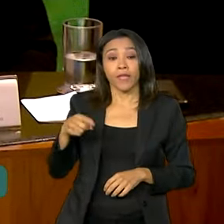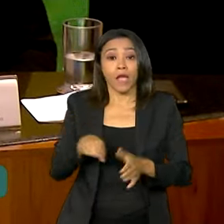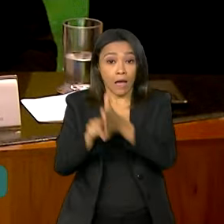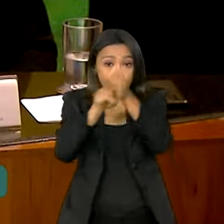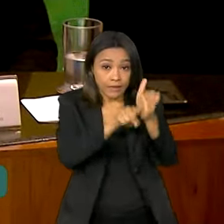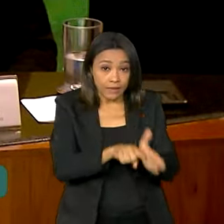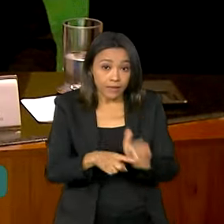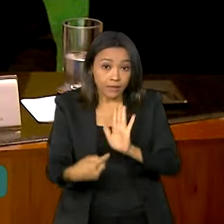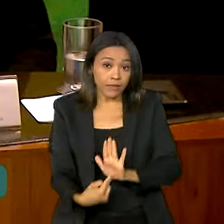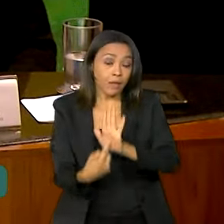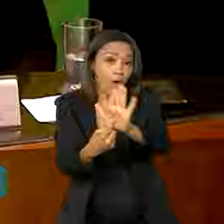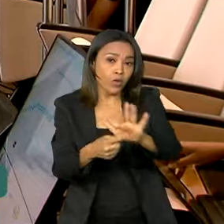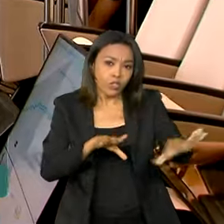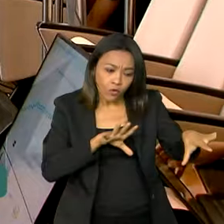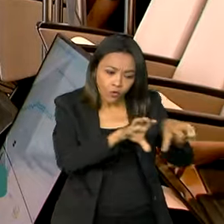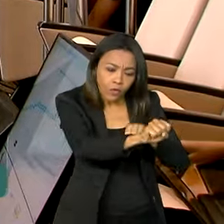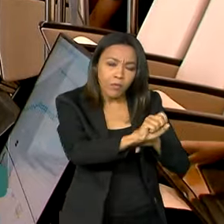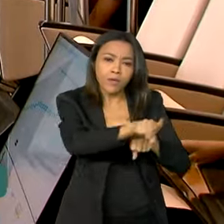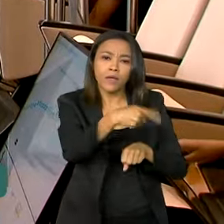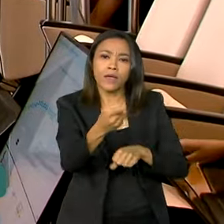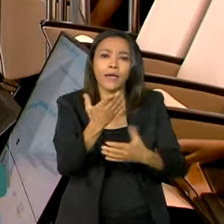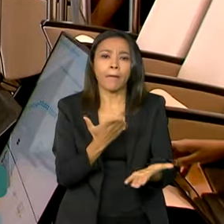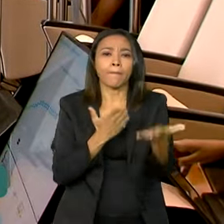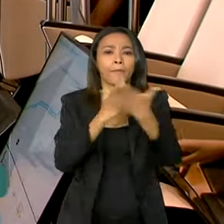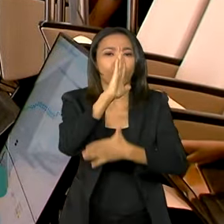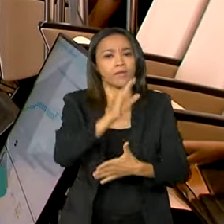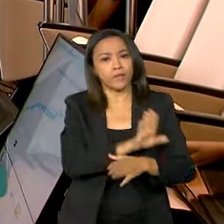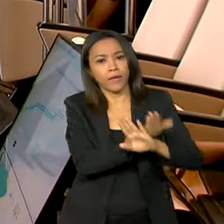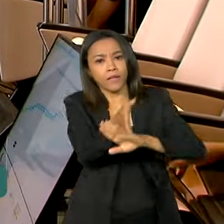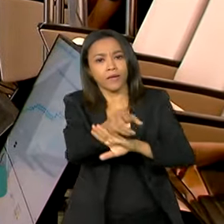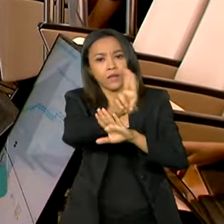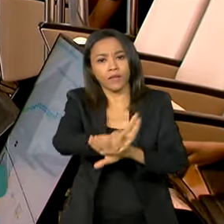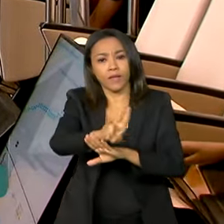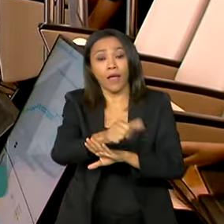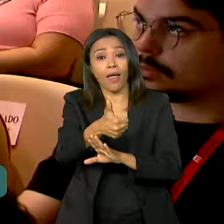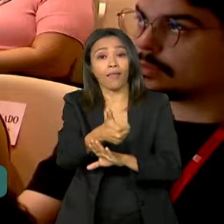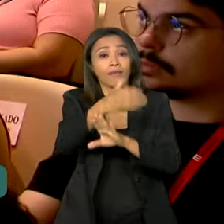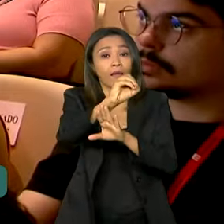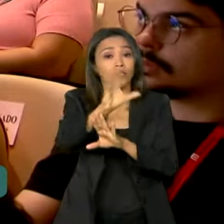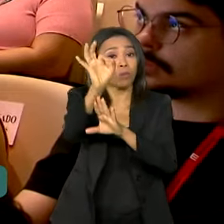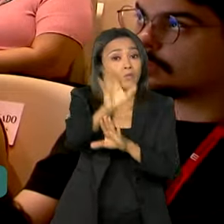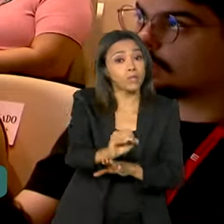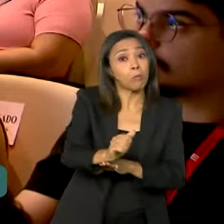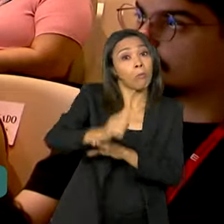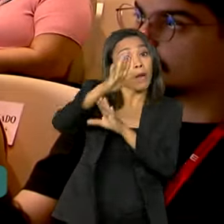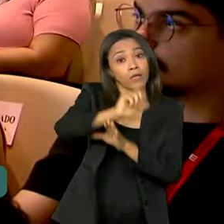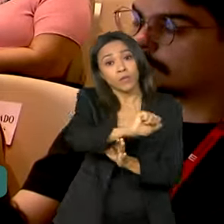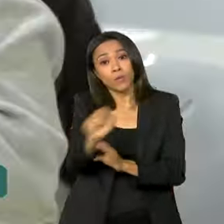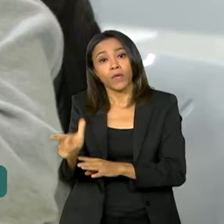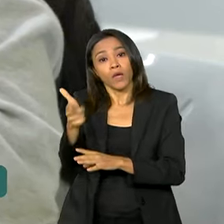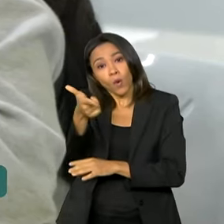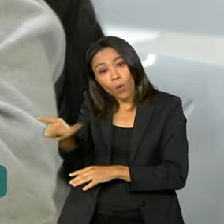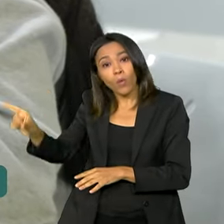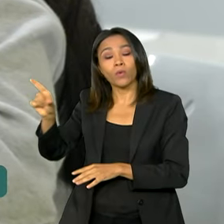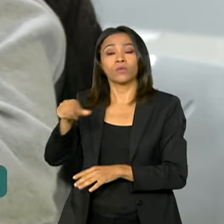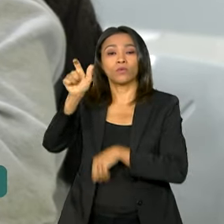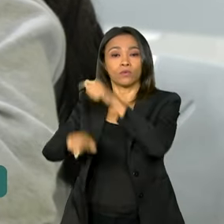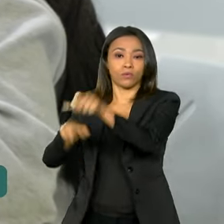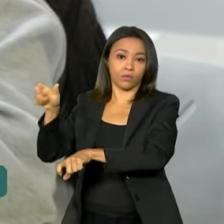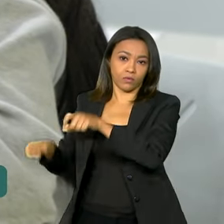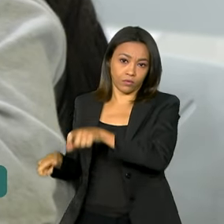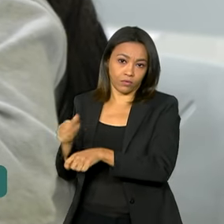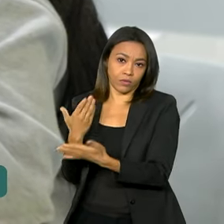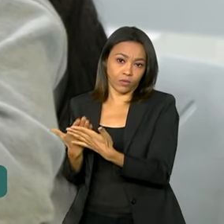taxa de conclusão e aprovação de cotistas em cursos é 10% maior que os demais estudantes. Entre os